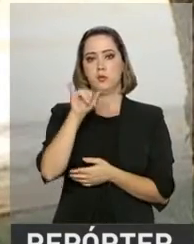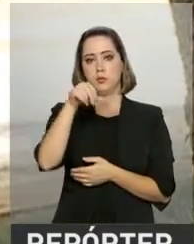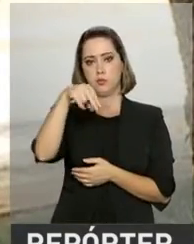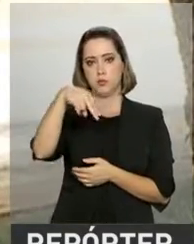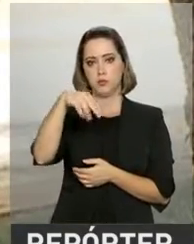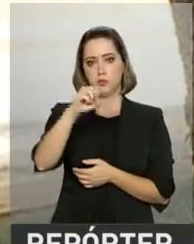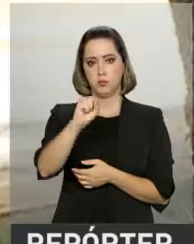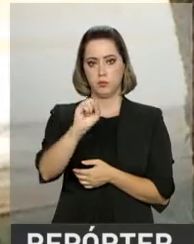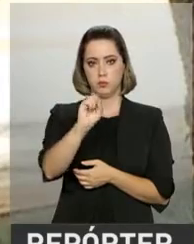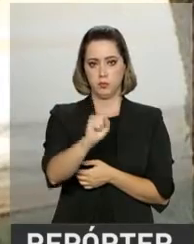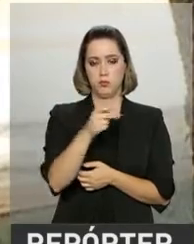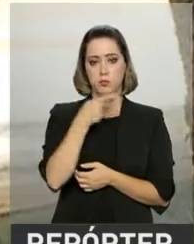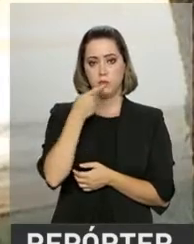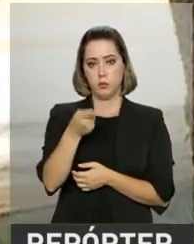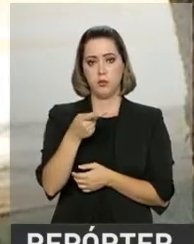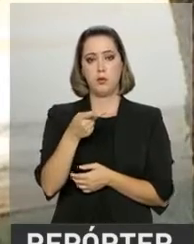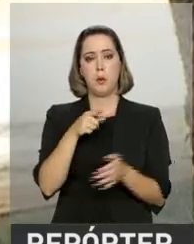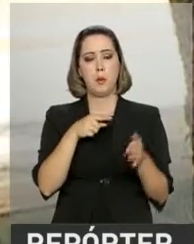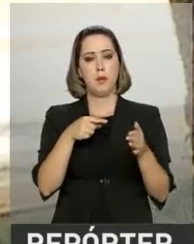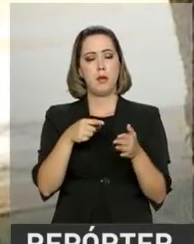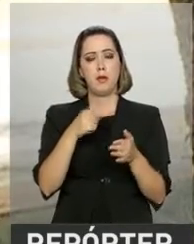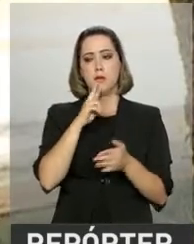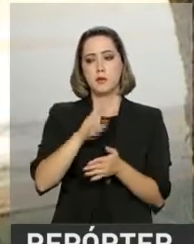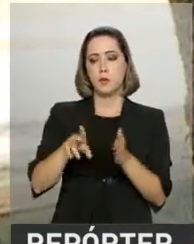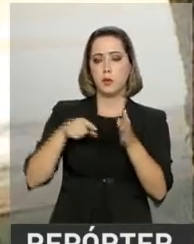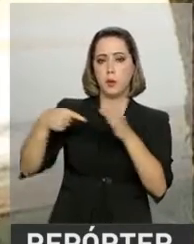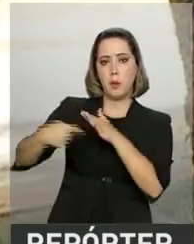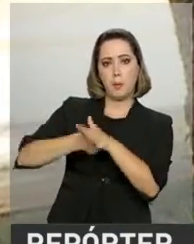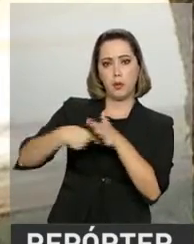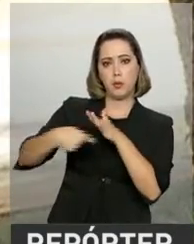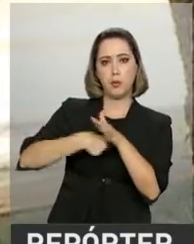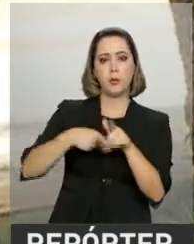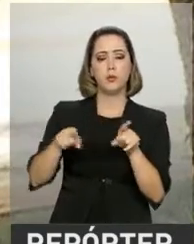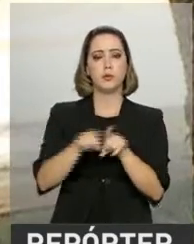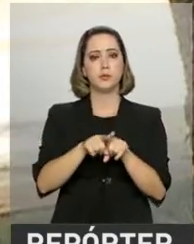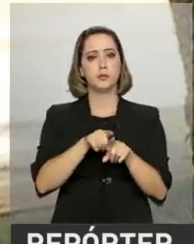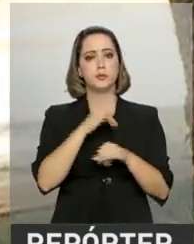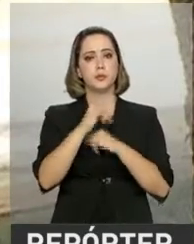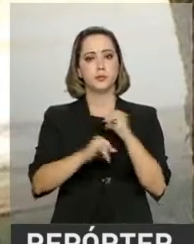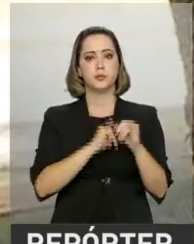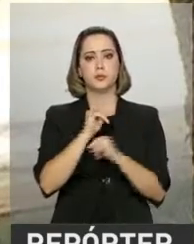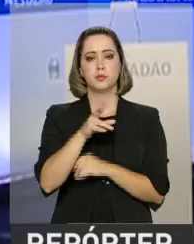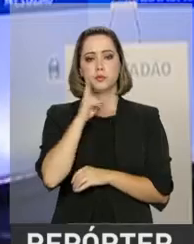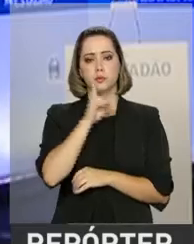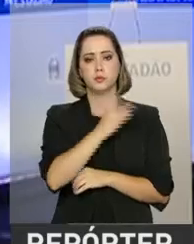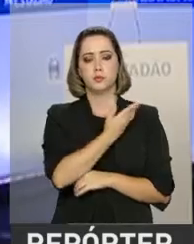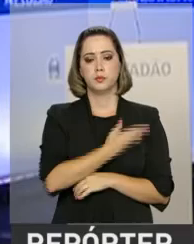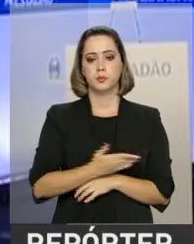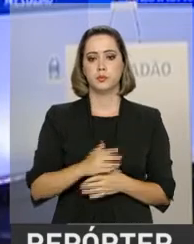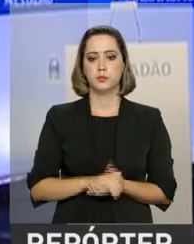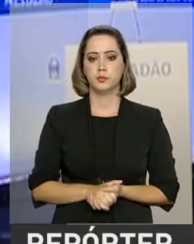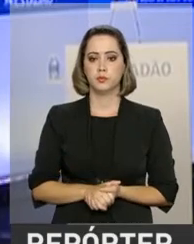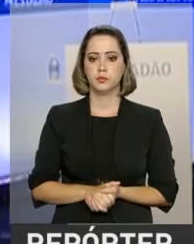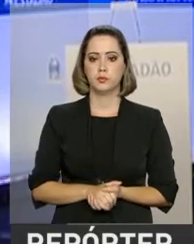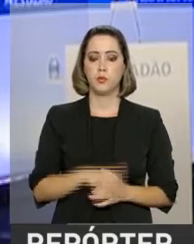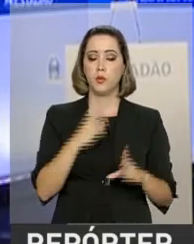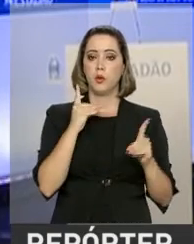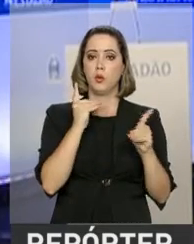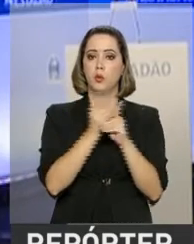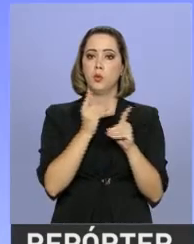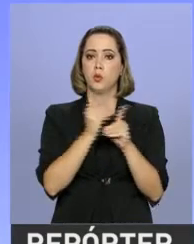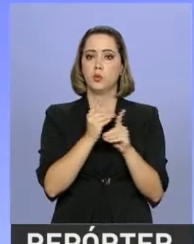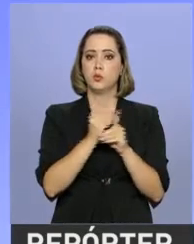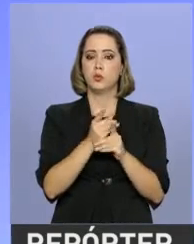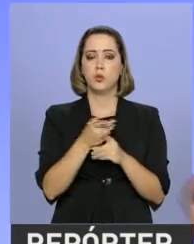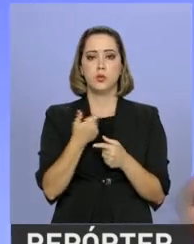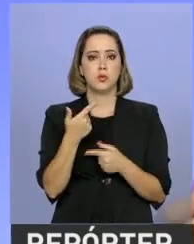Caetano. Ele respondeu a perguntas da plateia e também de internautas. Veja como foi na reportagem. Um encontro para debater e tirar